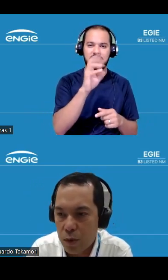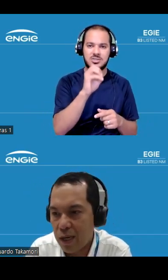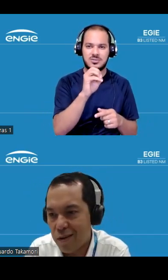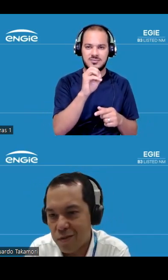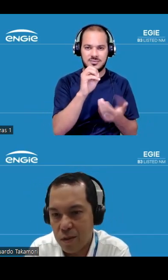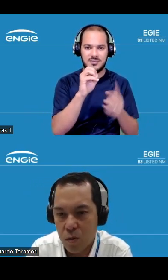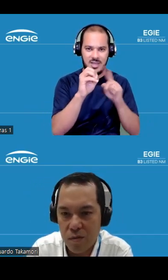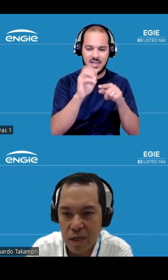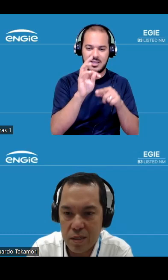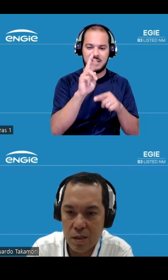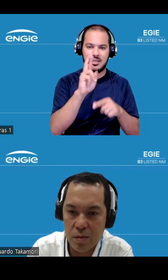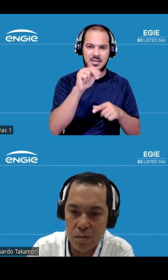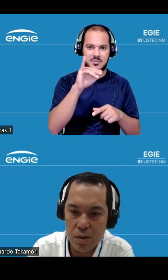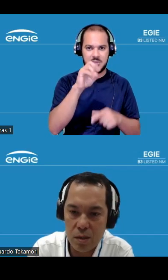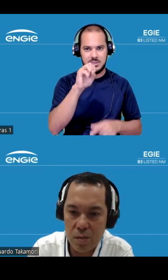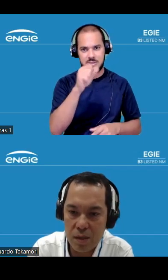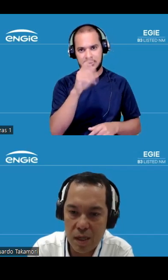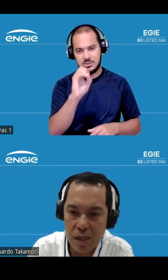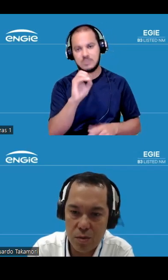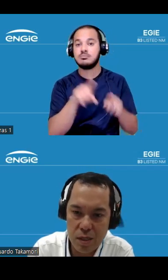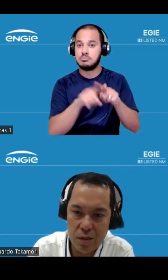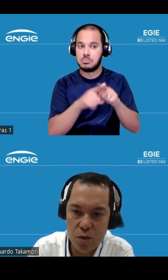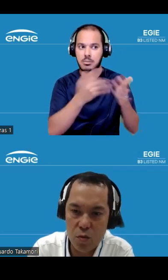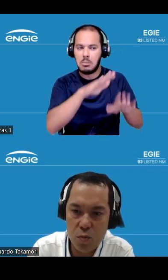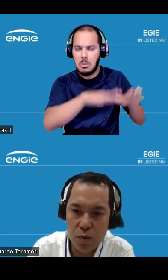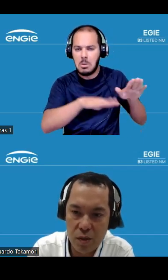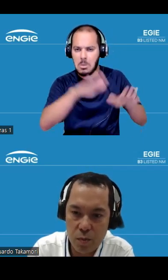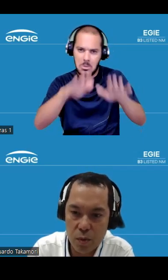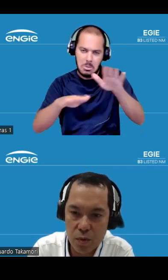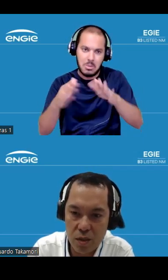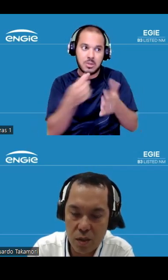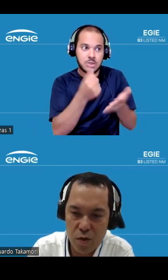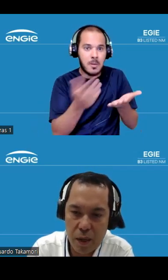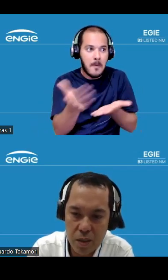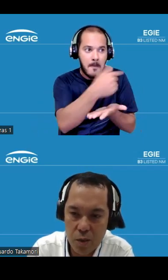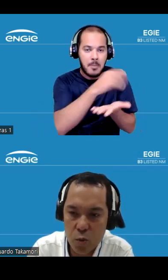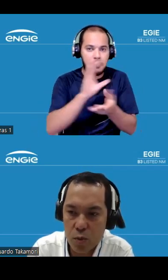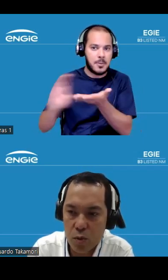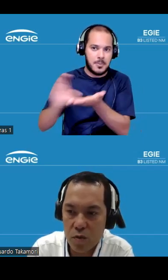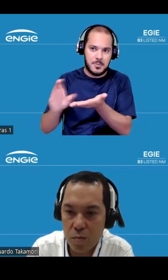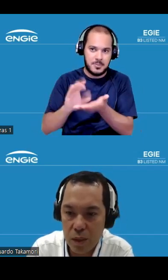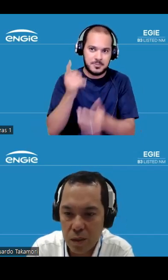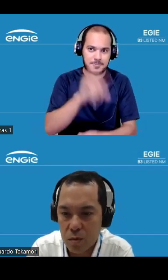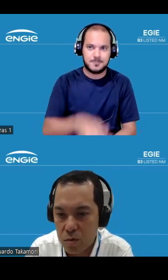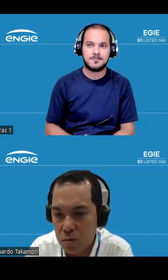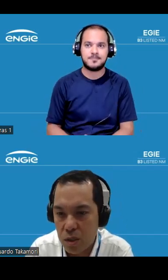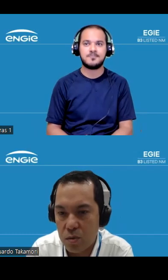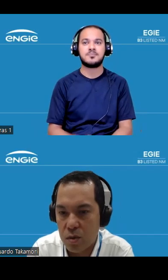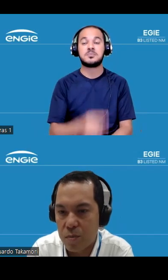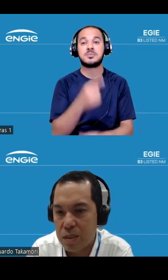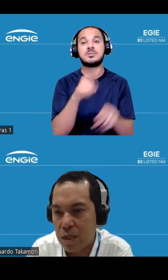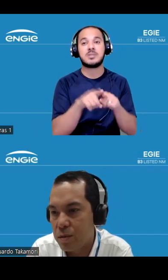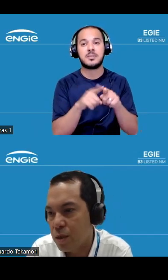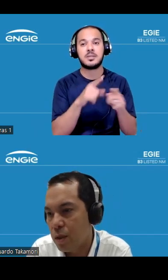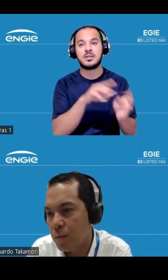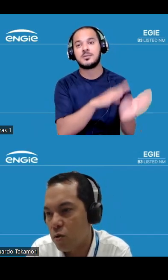o que leva uma variação de EBITDA ajustada de 1.89 praticamente 1.9 bi no segundo trimestre